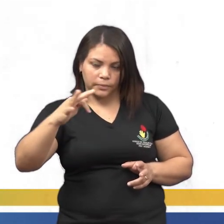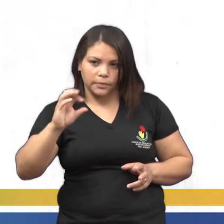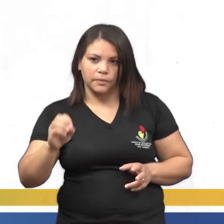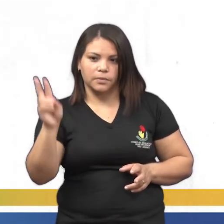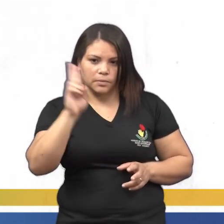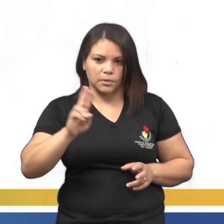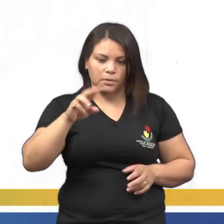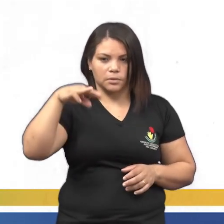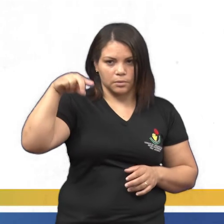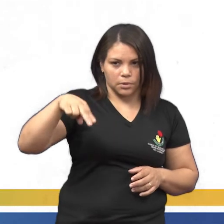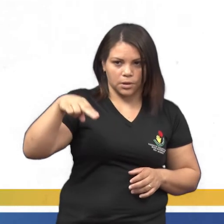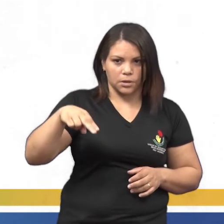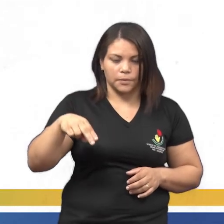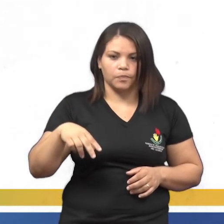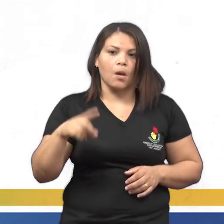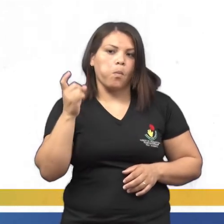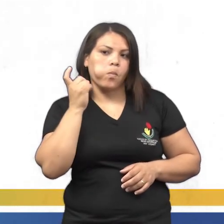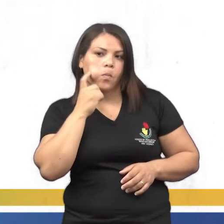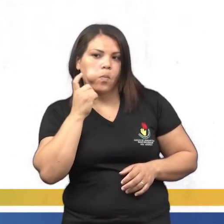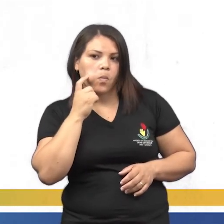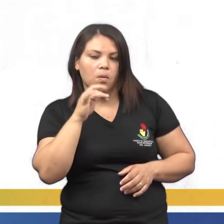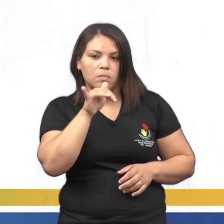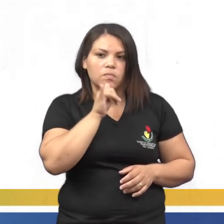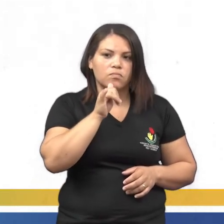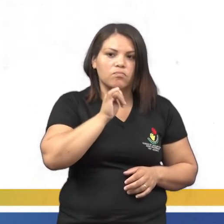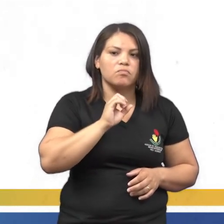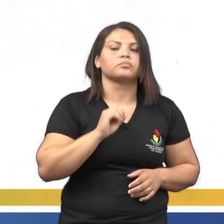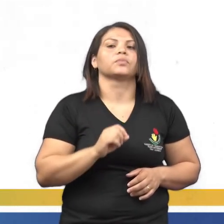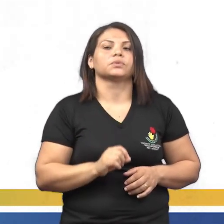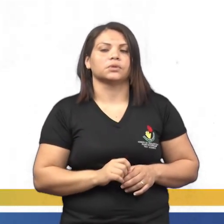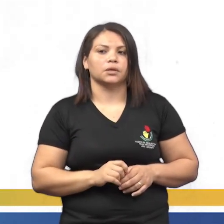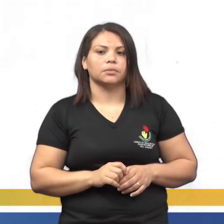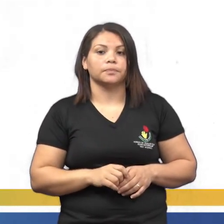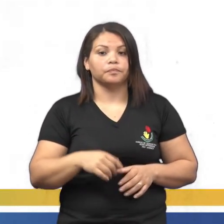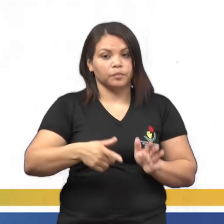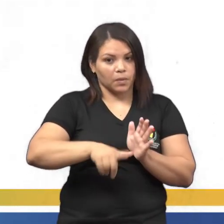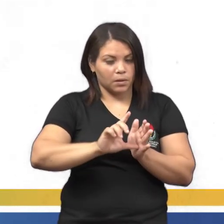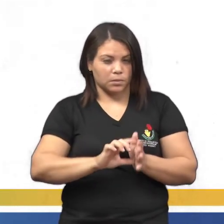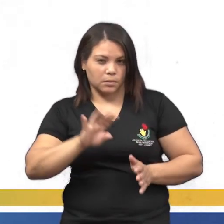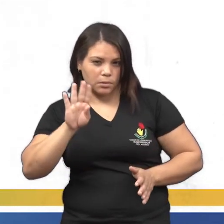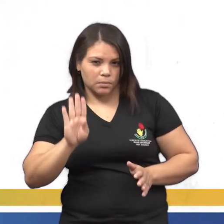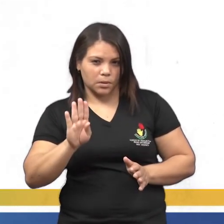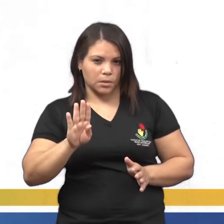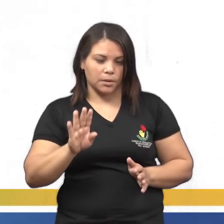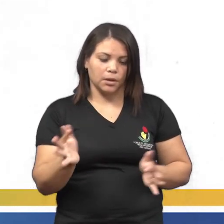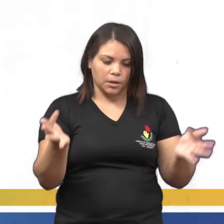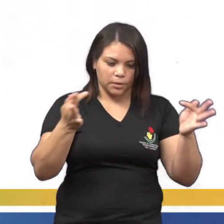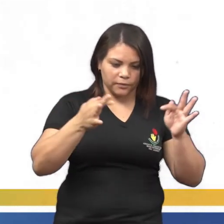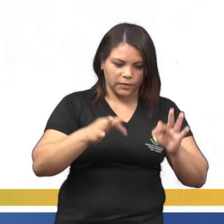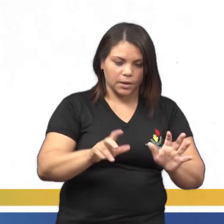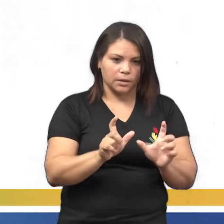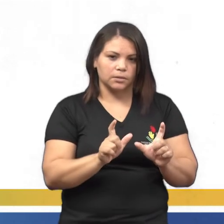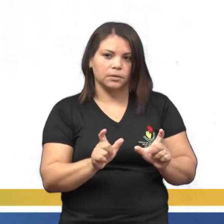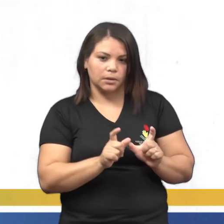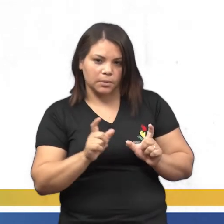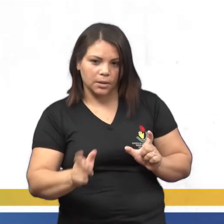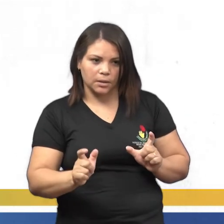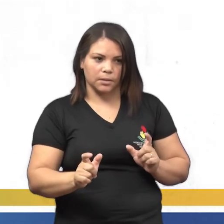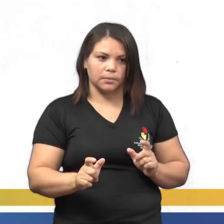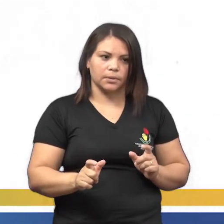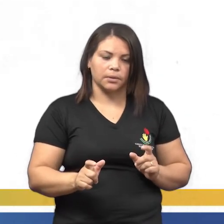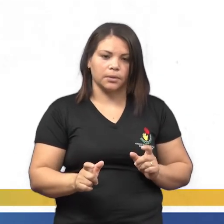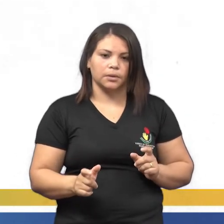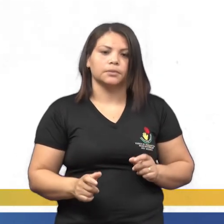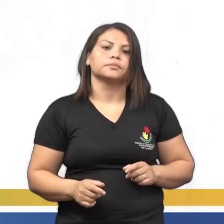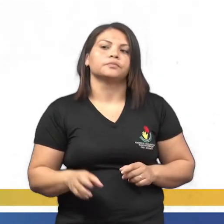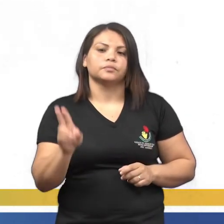certo? E bombom, mais um exemplo aí, né? Do M, antes do B, nesse caso aí. E o final da palavra também, que é